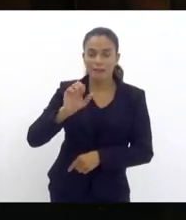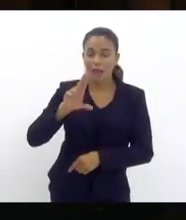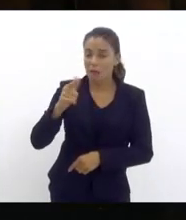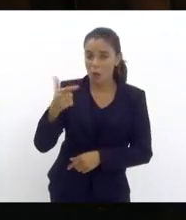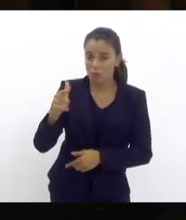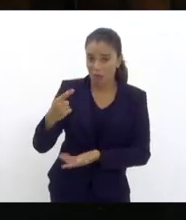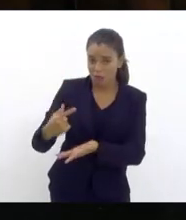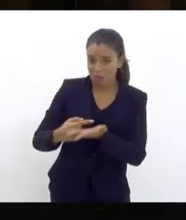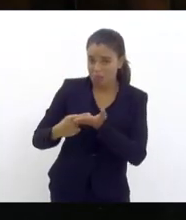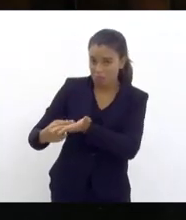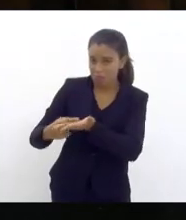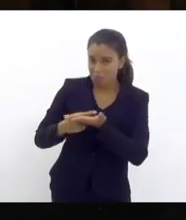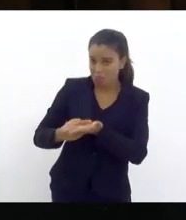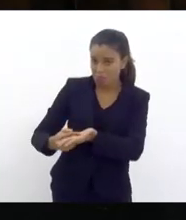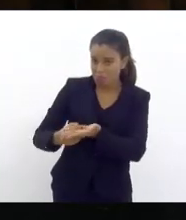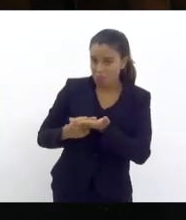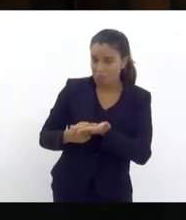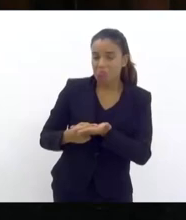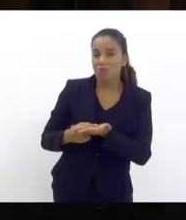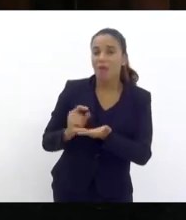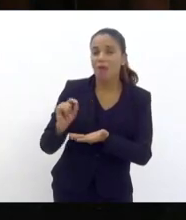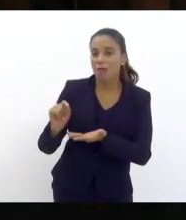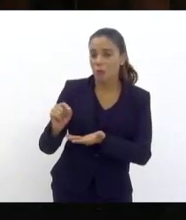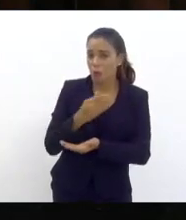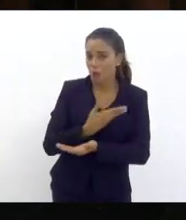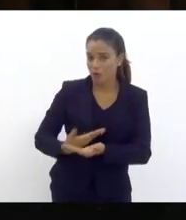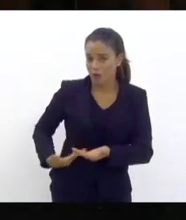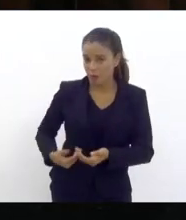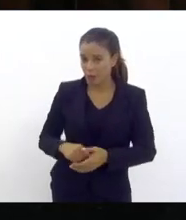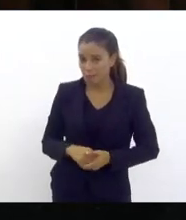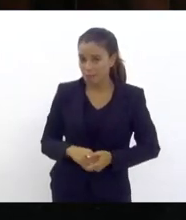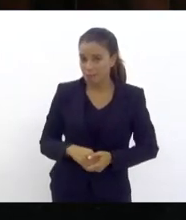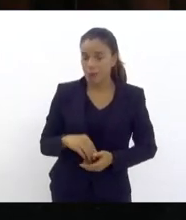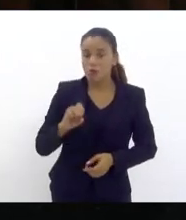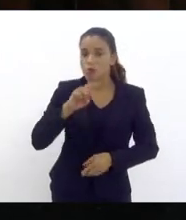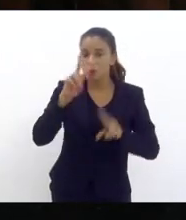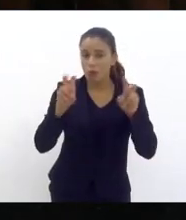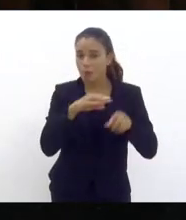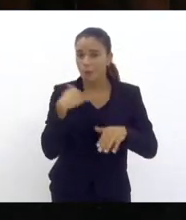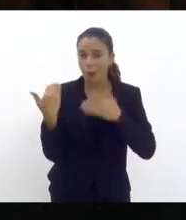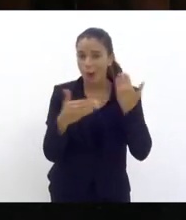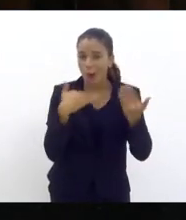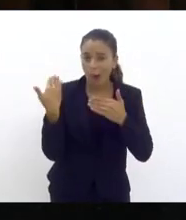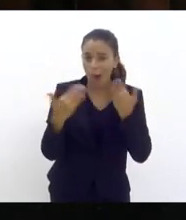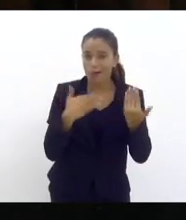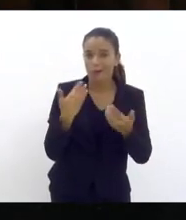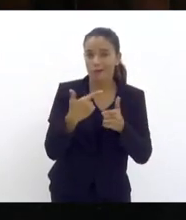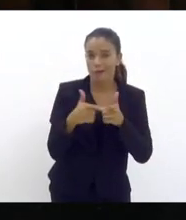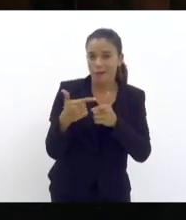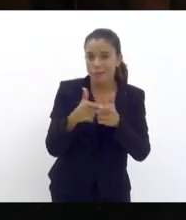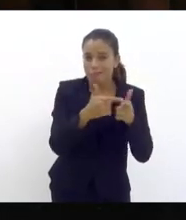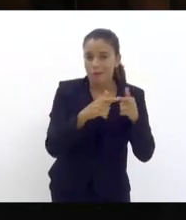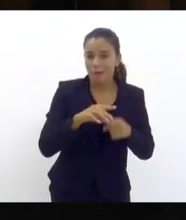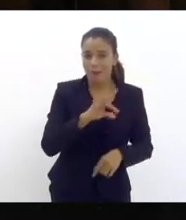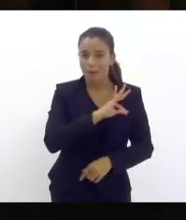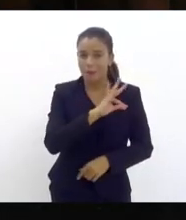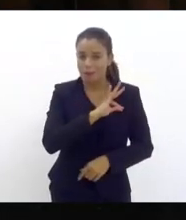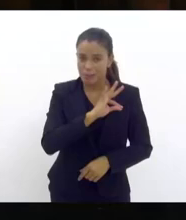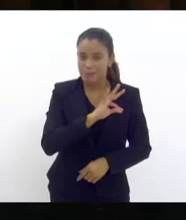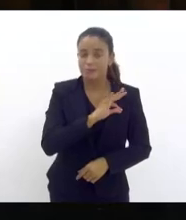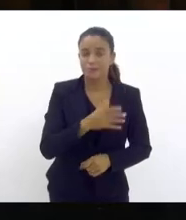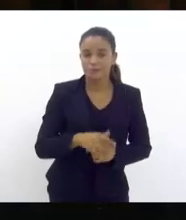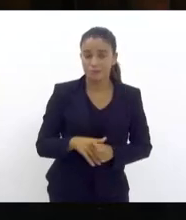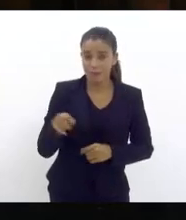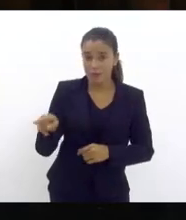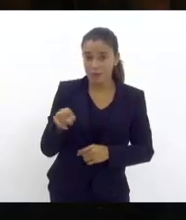por exemplo, com a redução da letalidade policial. Inclusive, essa foi uma das determinações do